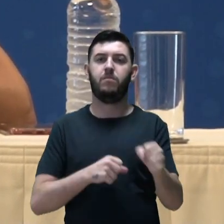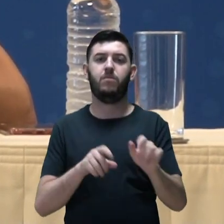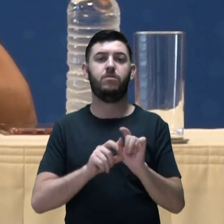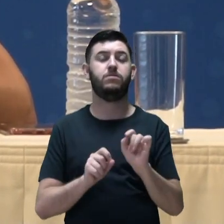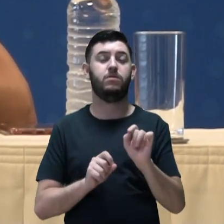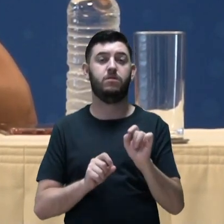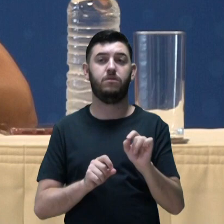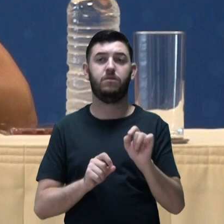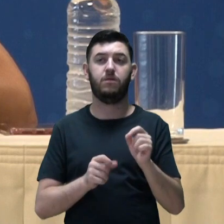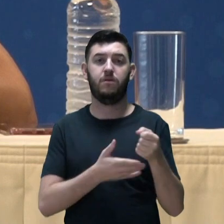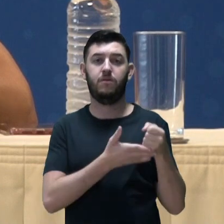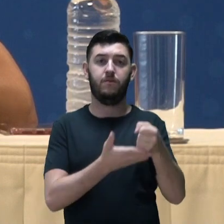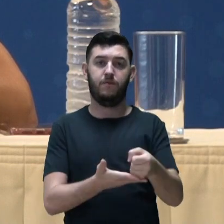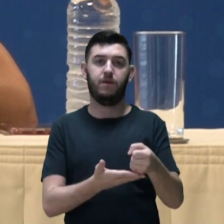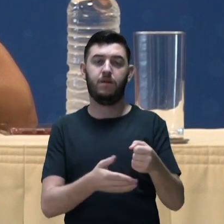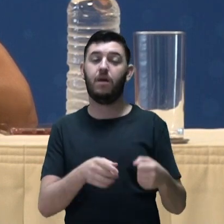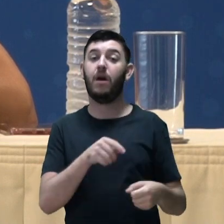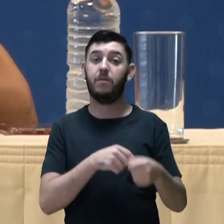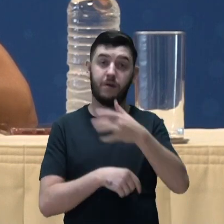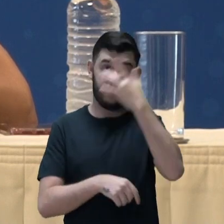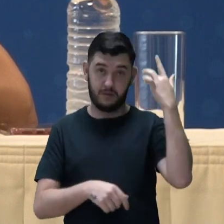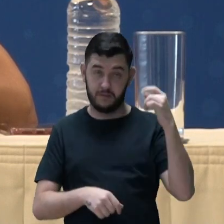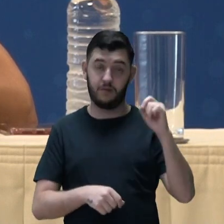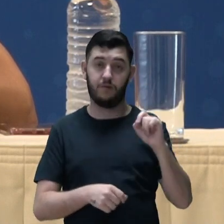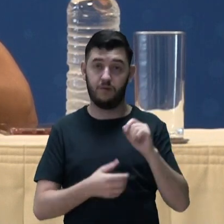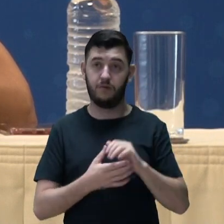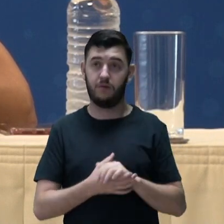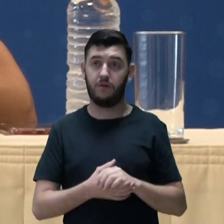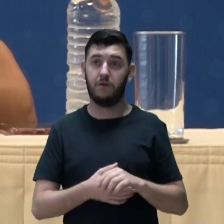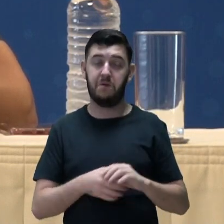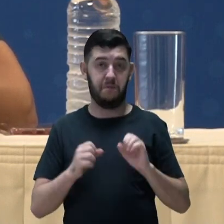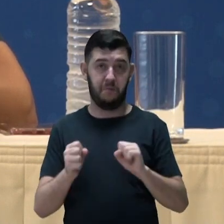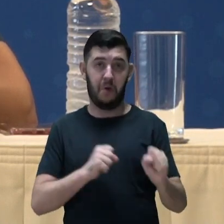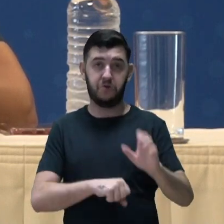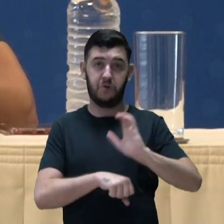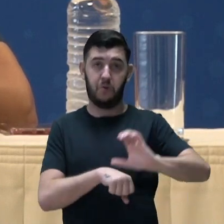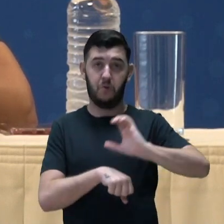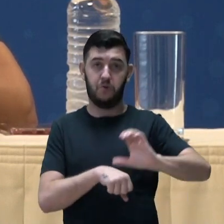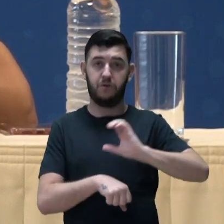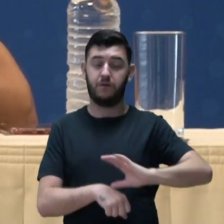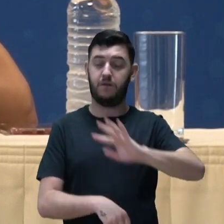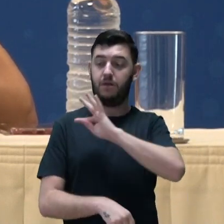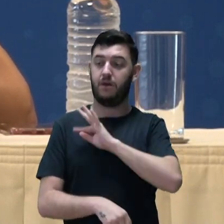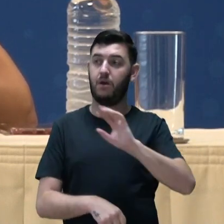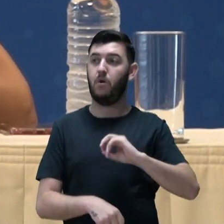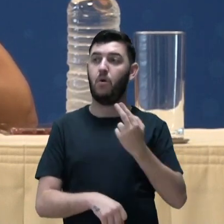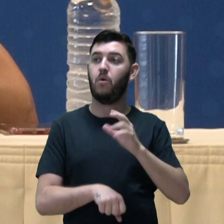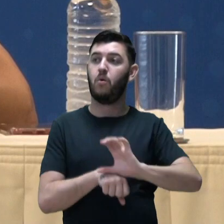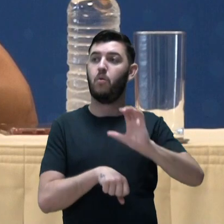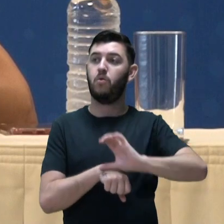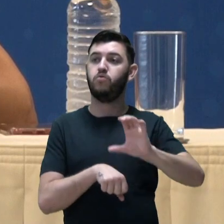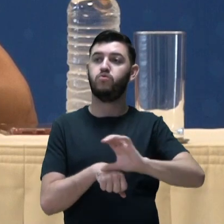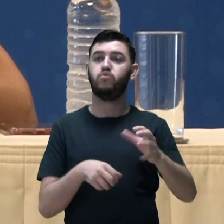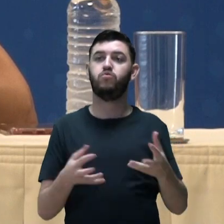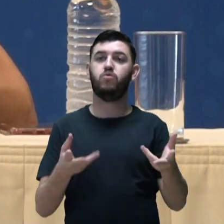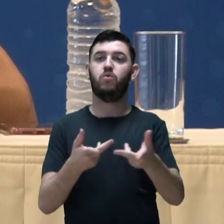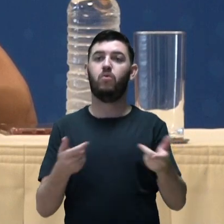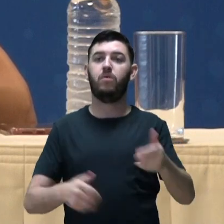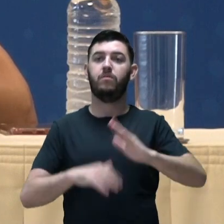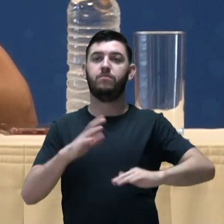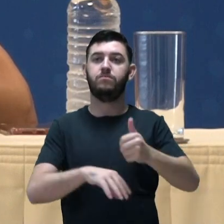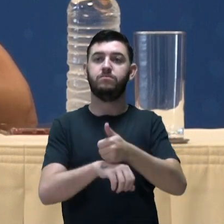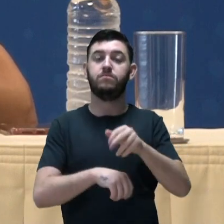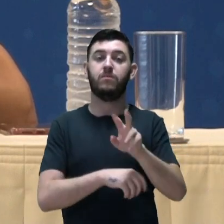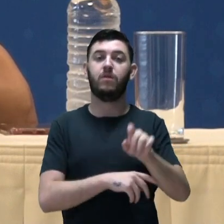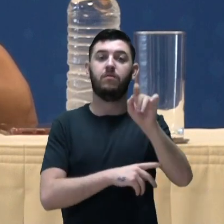ponta. Essa oferta na ponta pode ser tanto de cursos técnicos como de cursos de qualificação profissional e